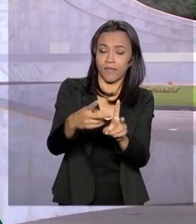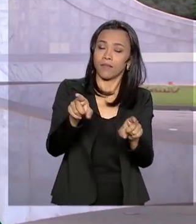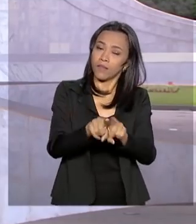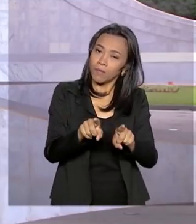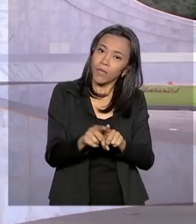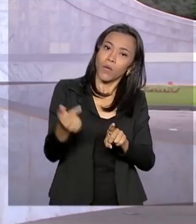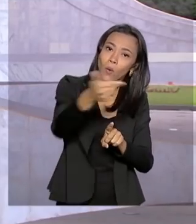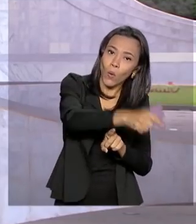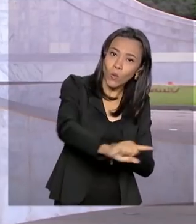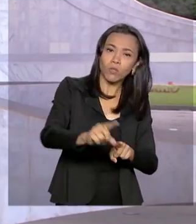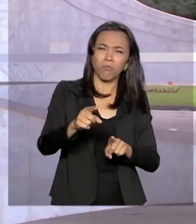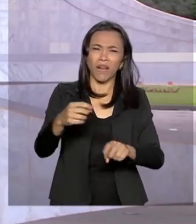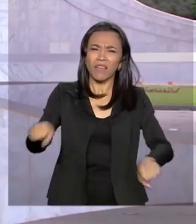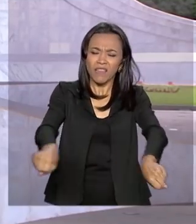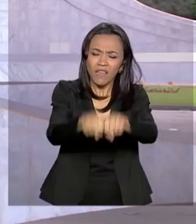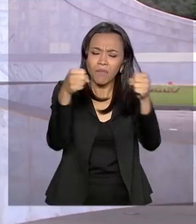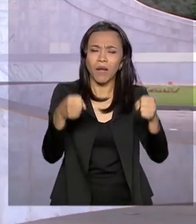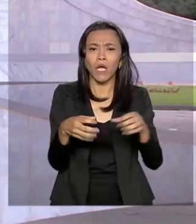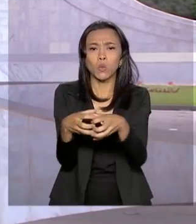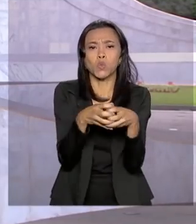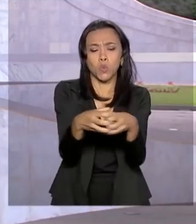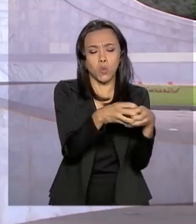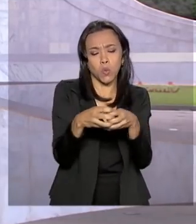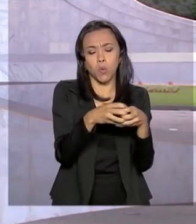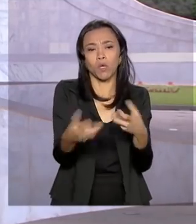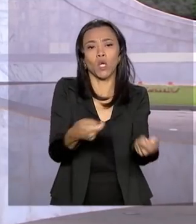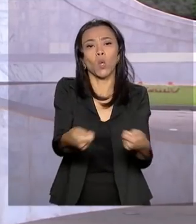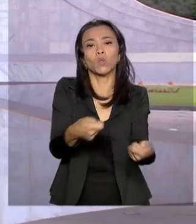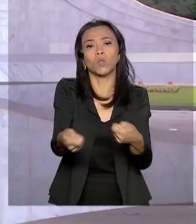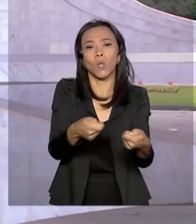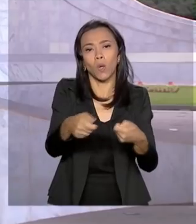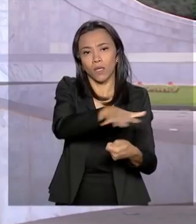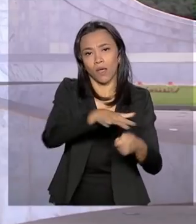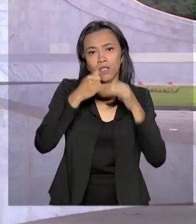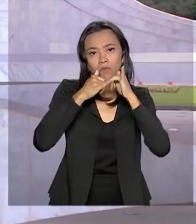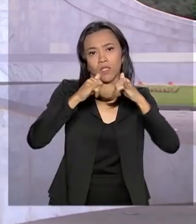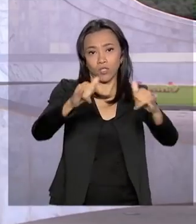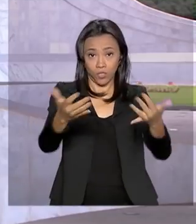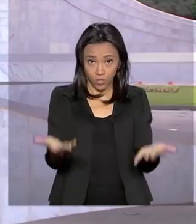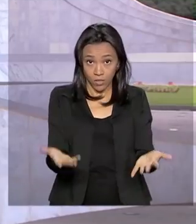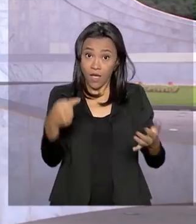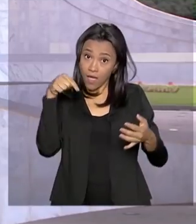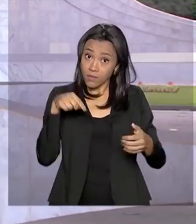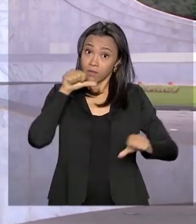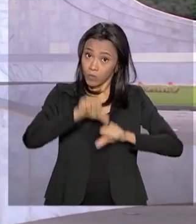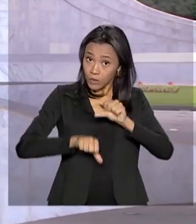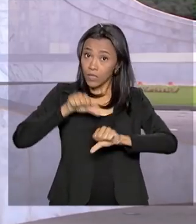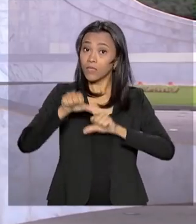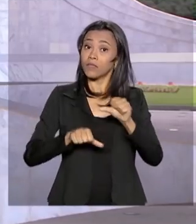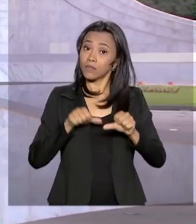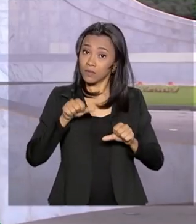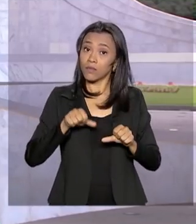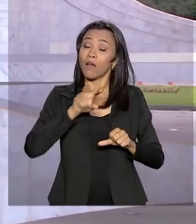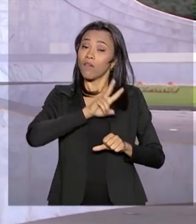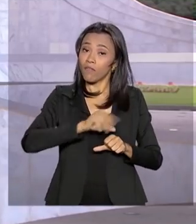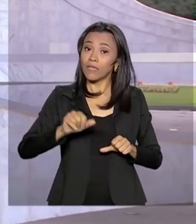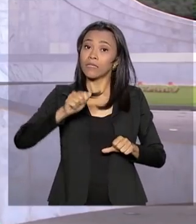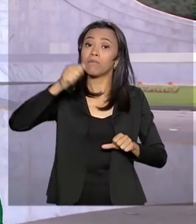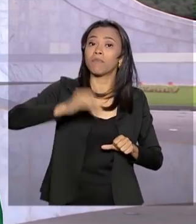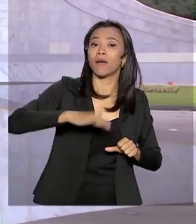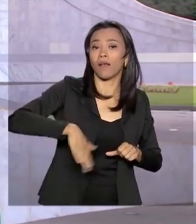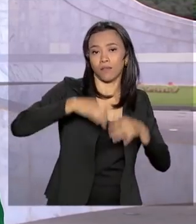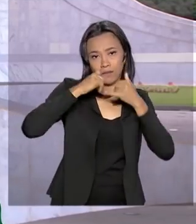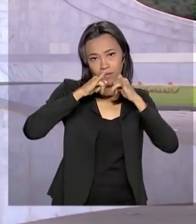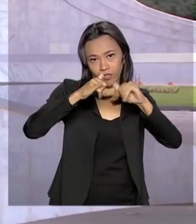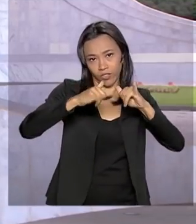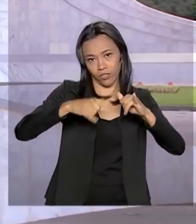atacar monopólios e cartéis no mercado de energia. Segundo ele, essas mudanças vão tornar a energia mais barata